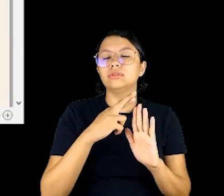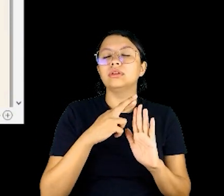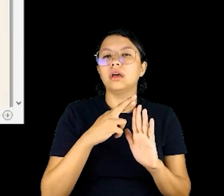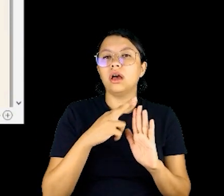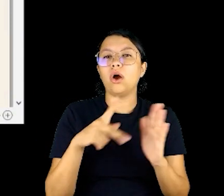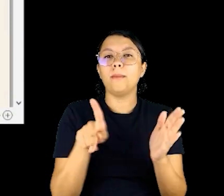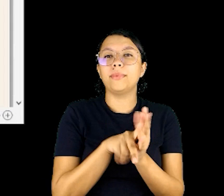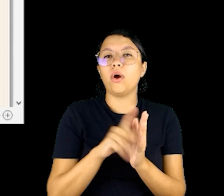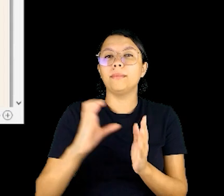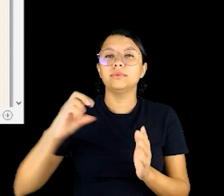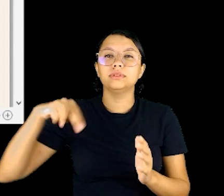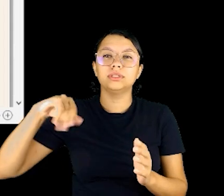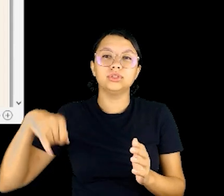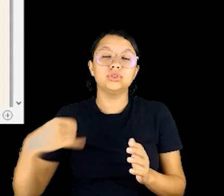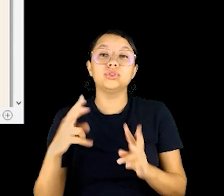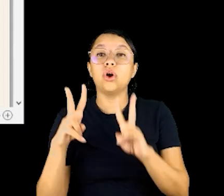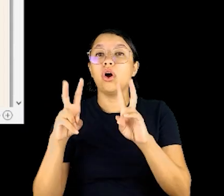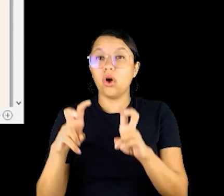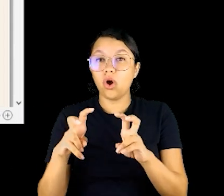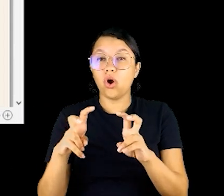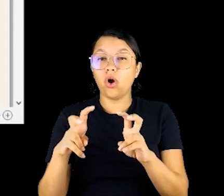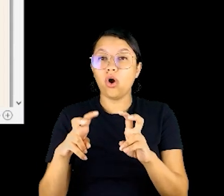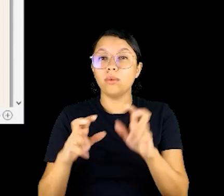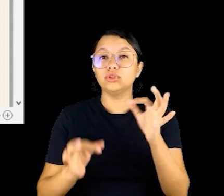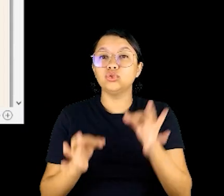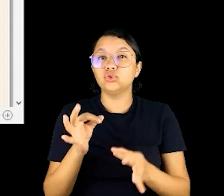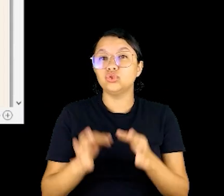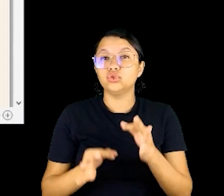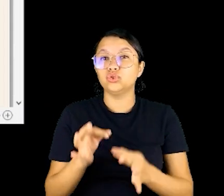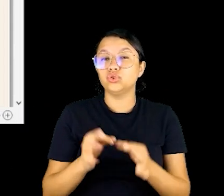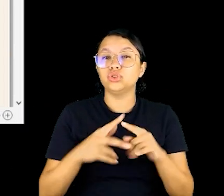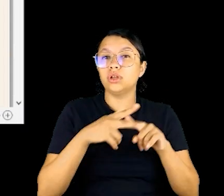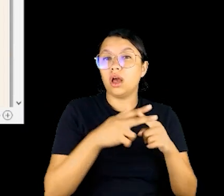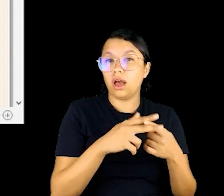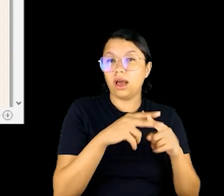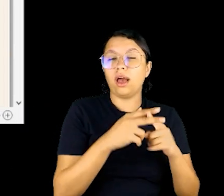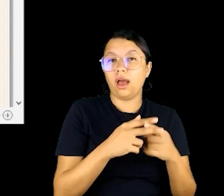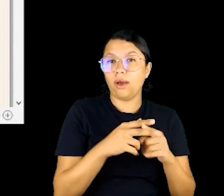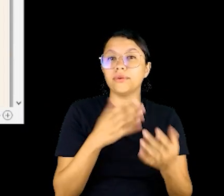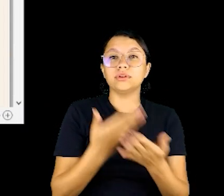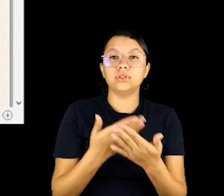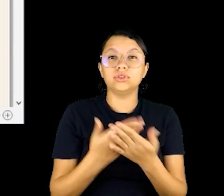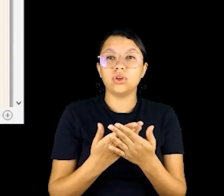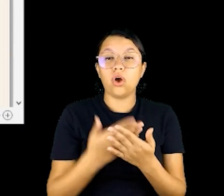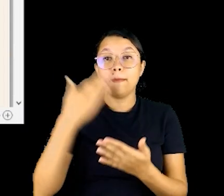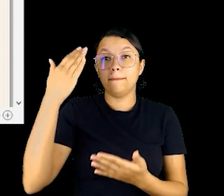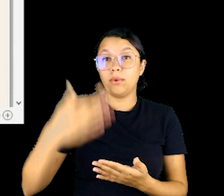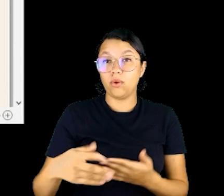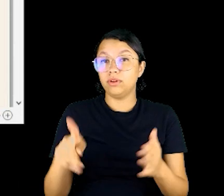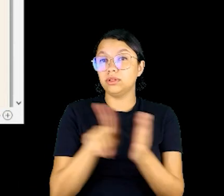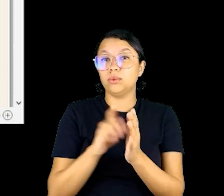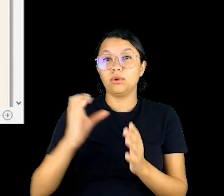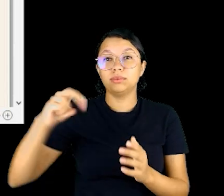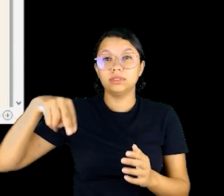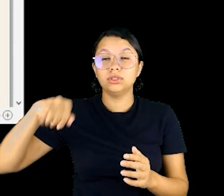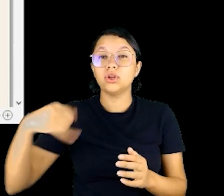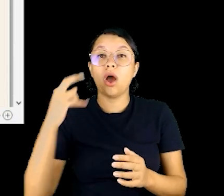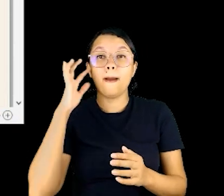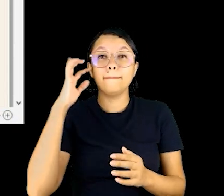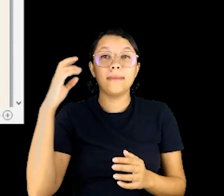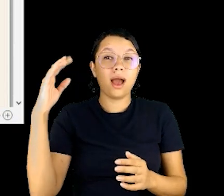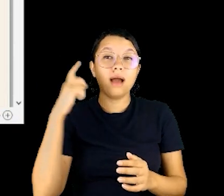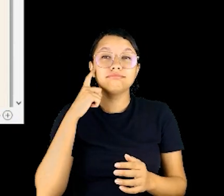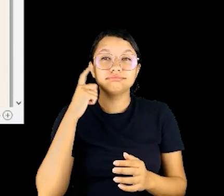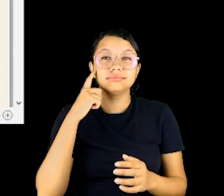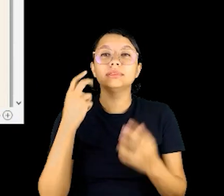uma resolução do do CNJ também sobre justiça restaurativa nas escolas, comprovando, inclusive, que o próprio CNJ